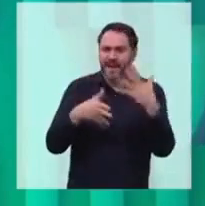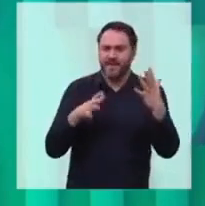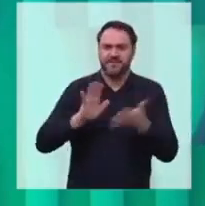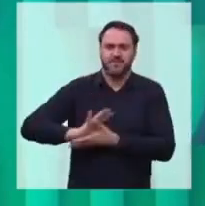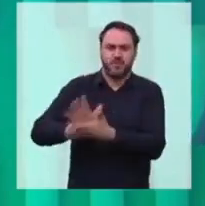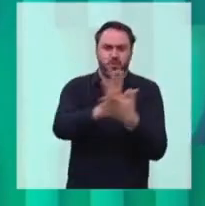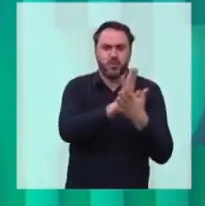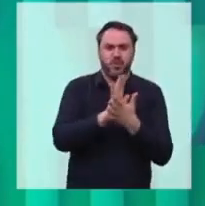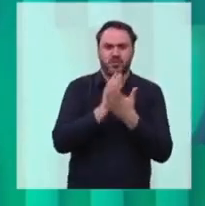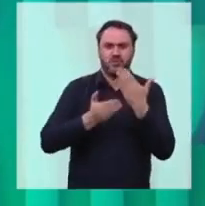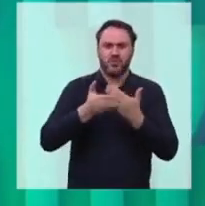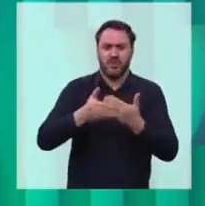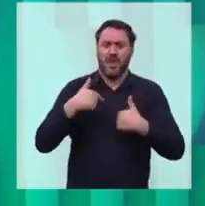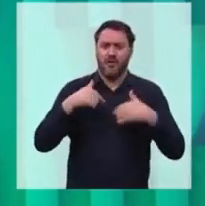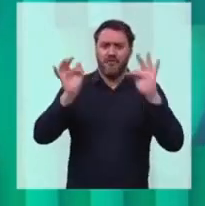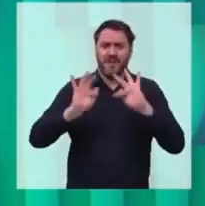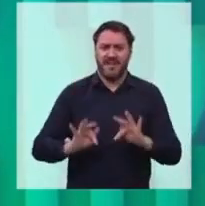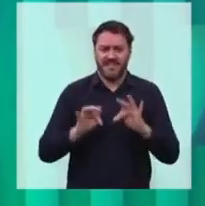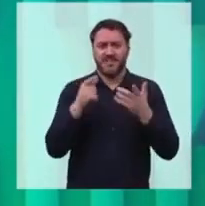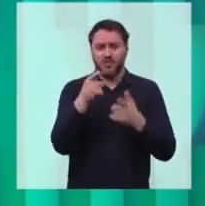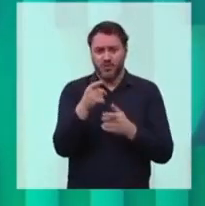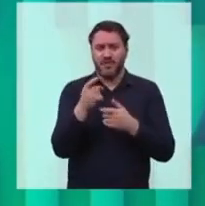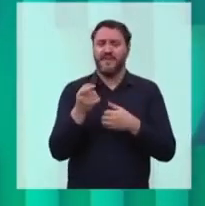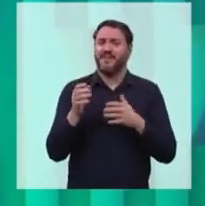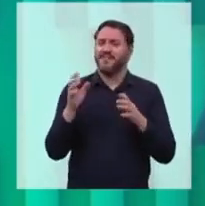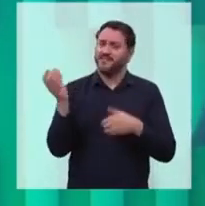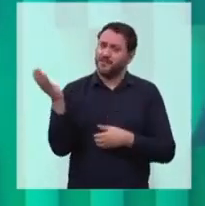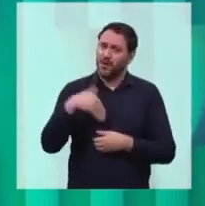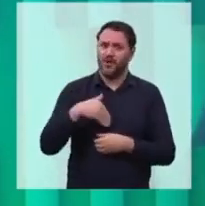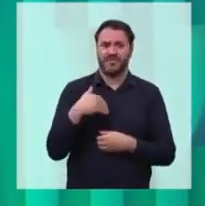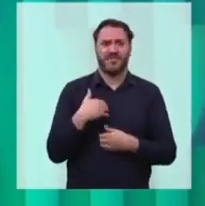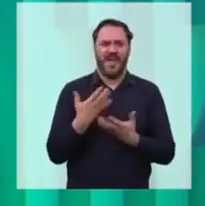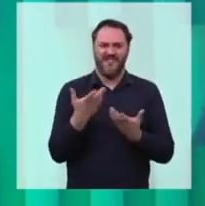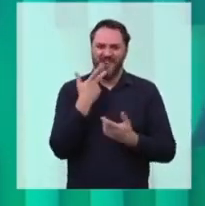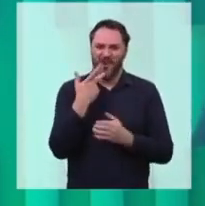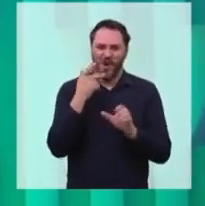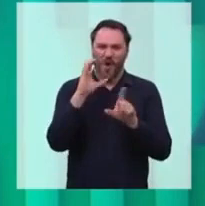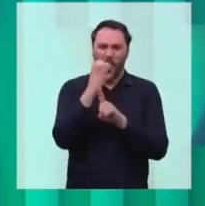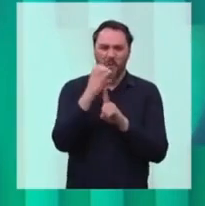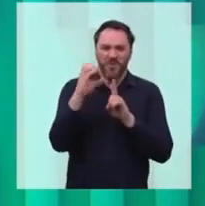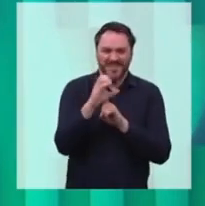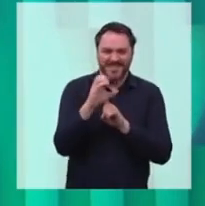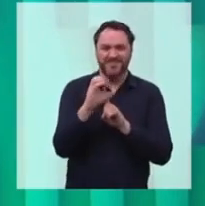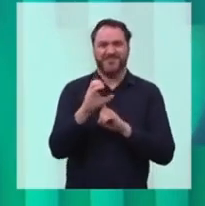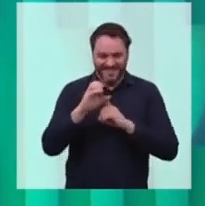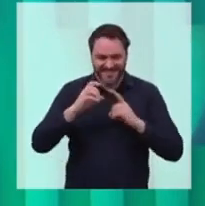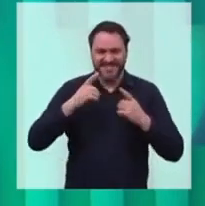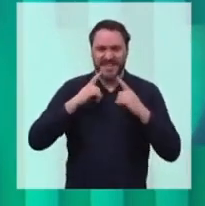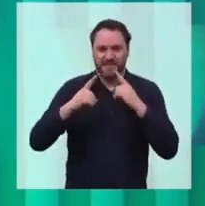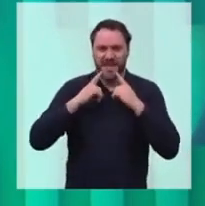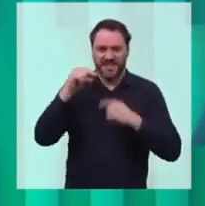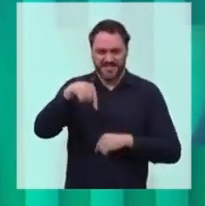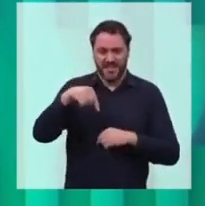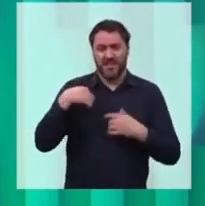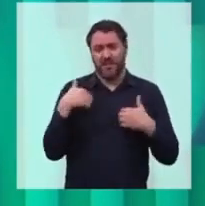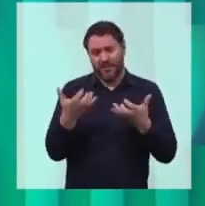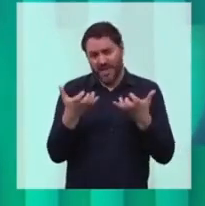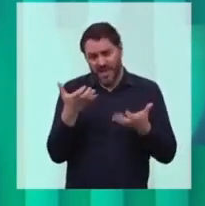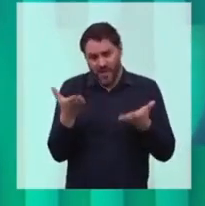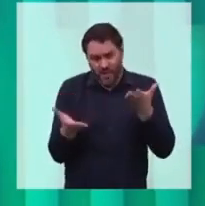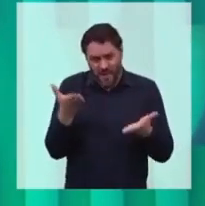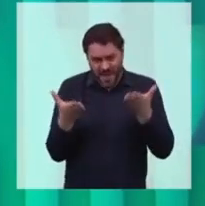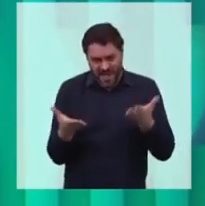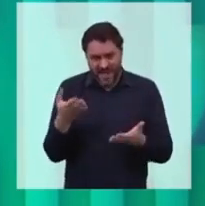Sabe, Melo, eu tô feliz que finalmente tu trouxeste o bicho-papão do comunismo pro debate. E eu quero que os senhores e as senhoras em casa comparem as nossas